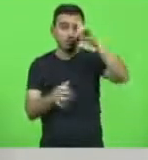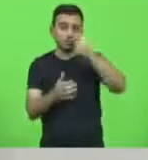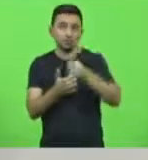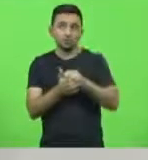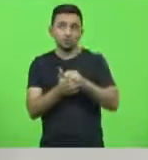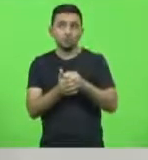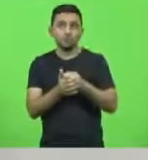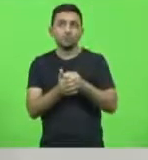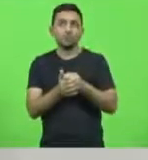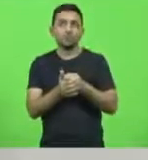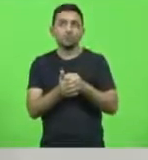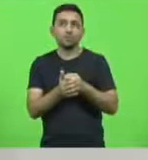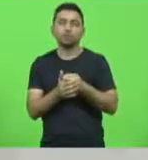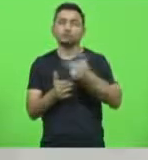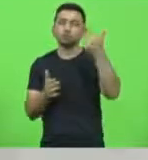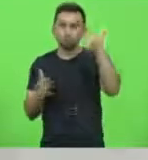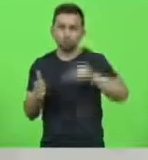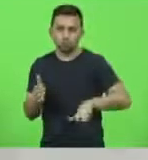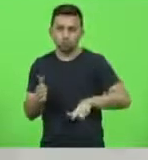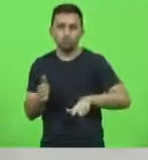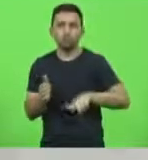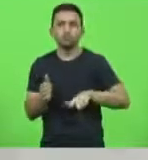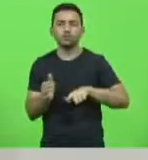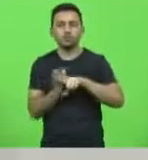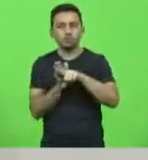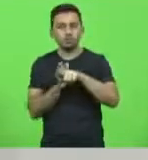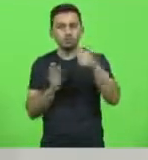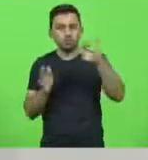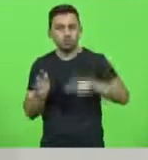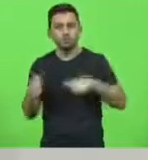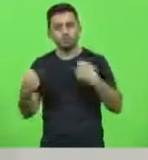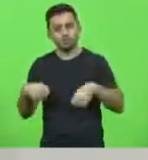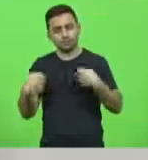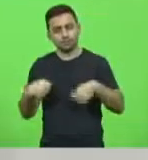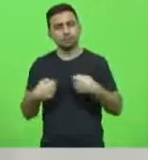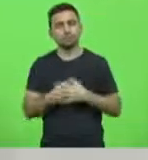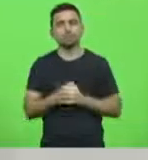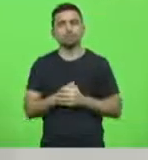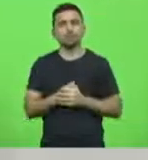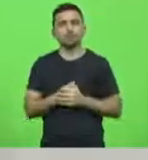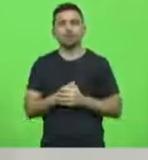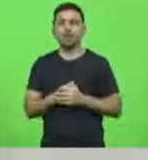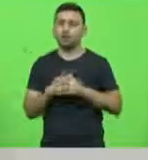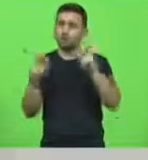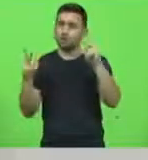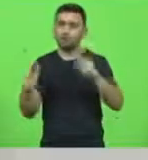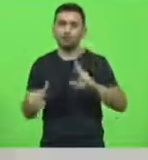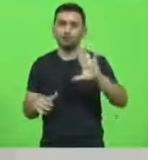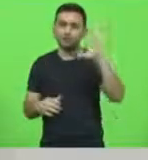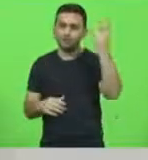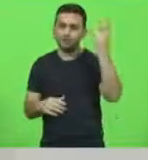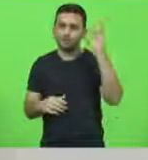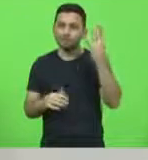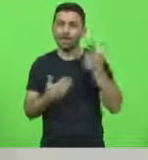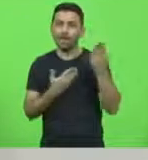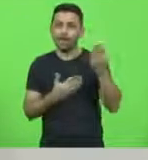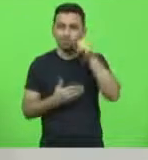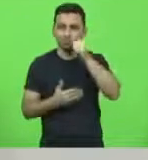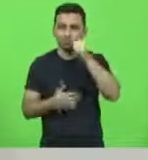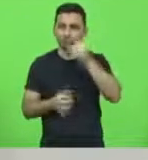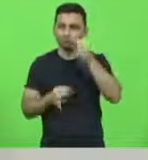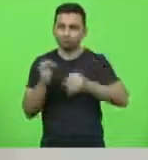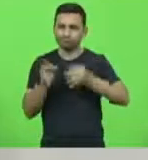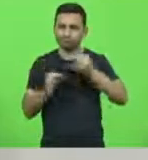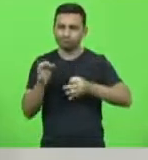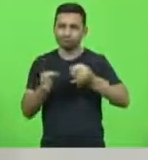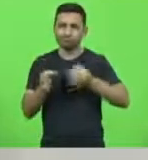Sobrevindo nova decisão, esta deve ser analisada novamente. E foi justamente isso que aconteceu. A magistrada determinou